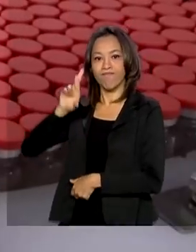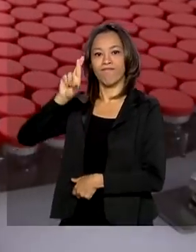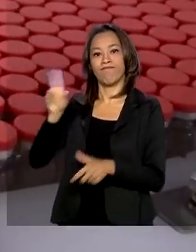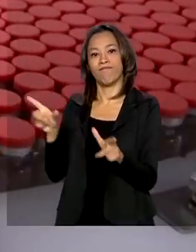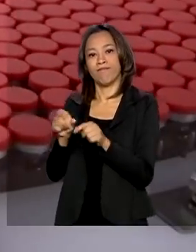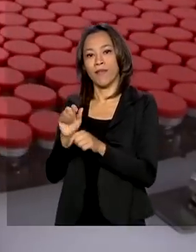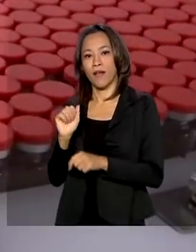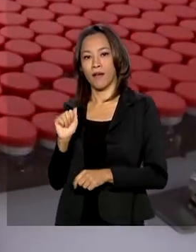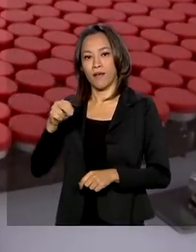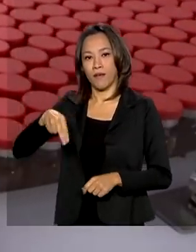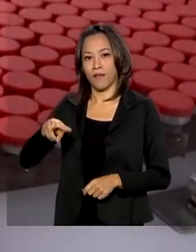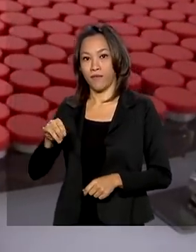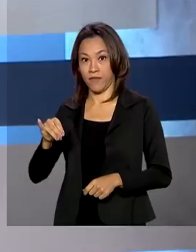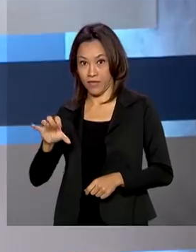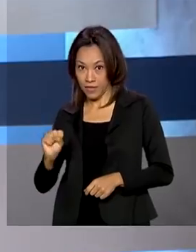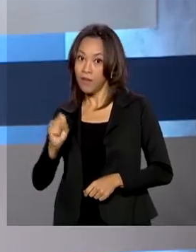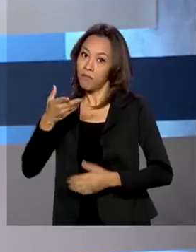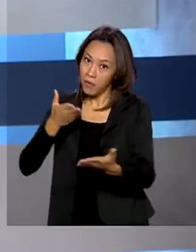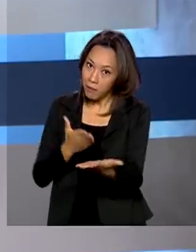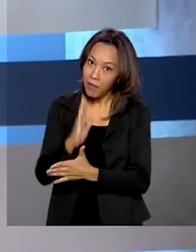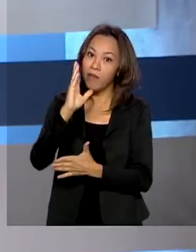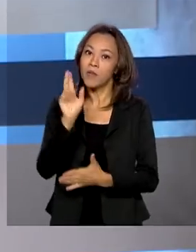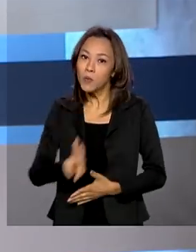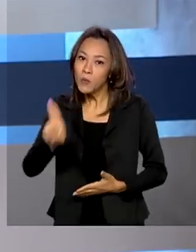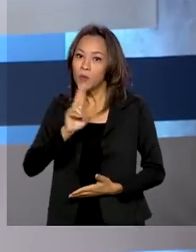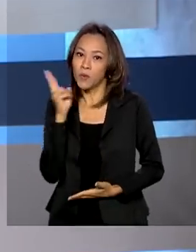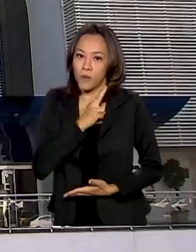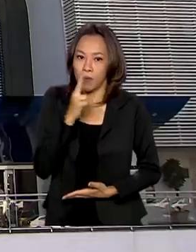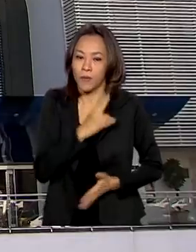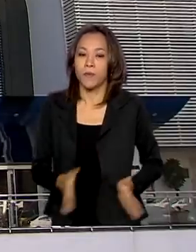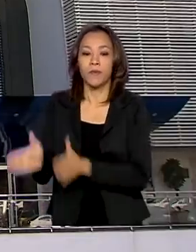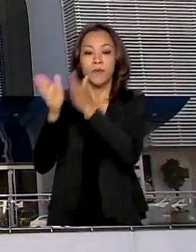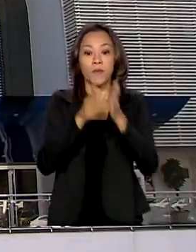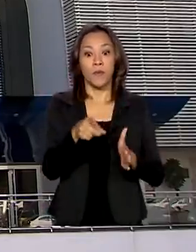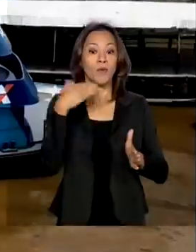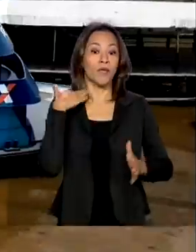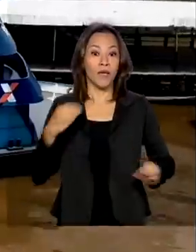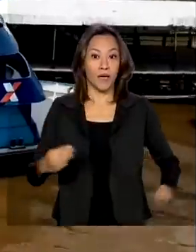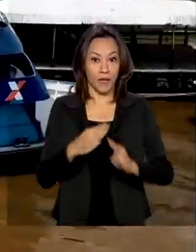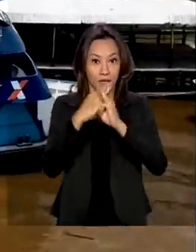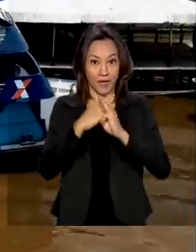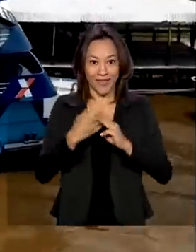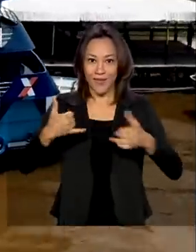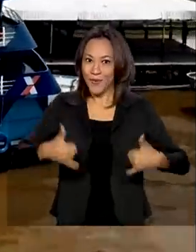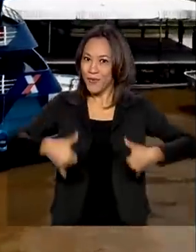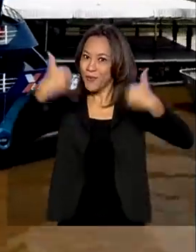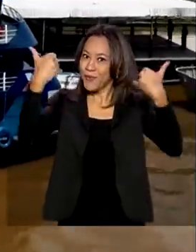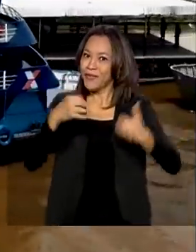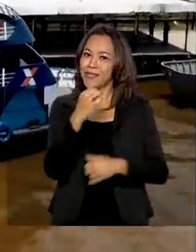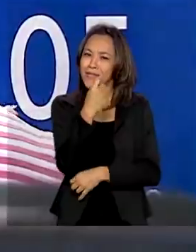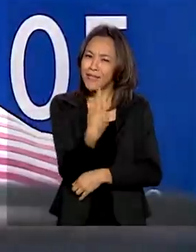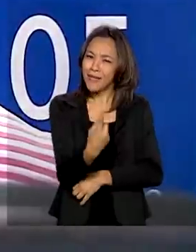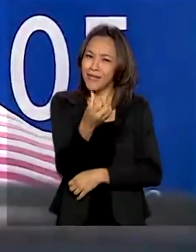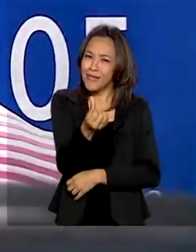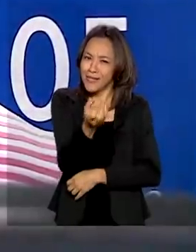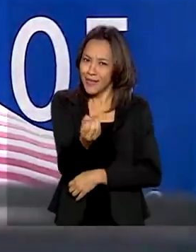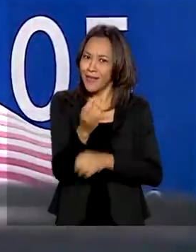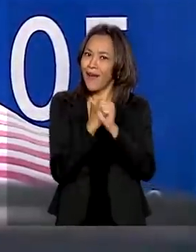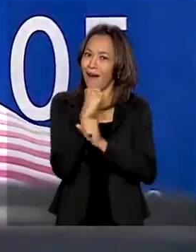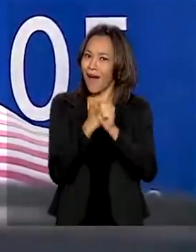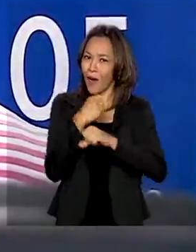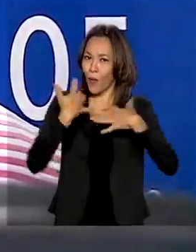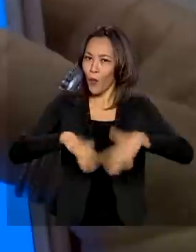aprovação do uso emergencial. Caixa completa hoje 160 anos. Iniciativas da instituição foram